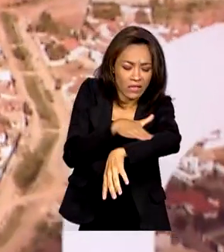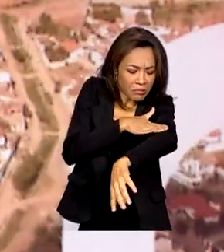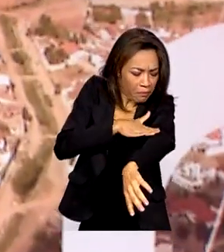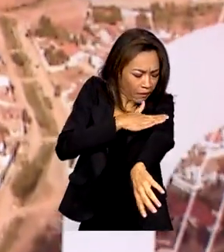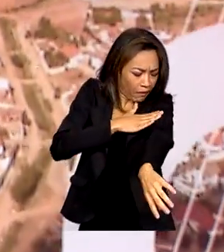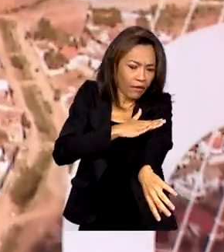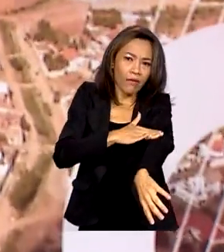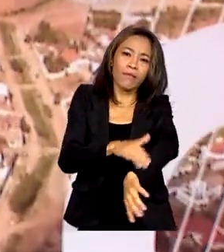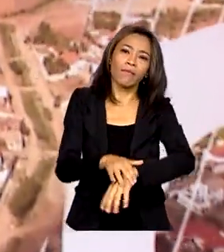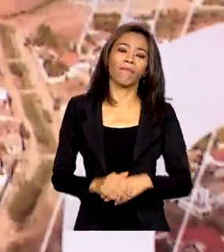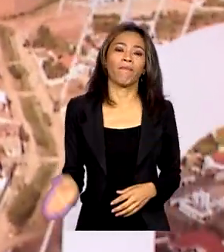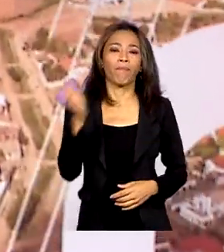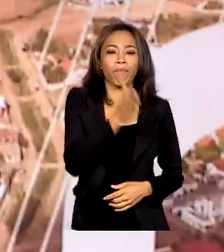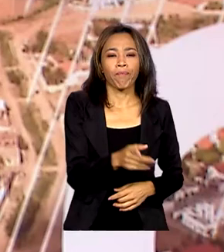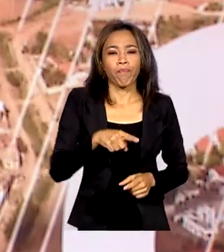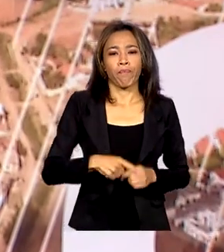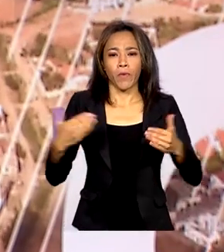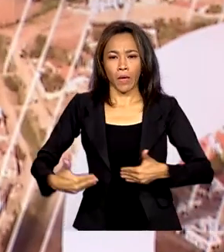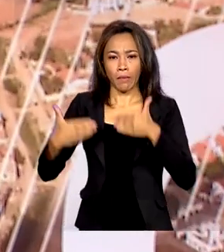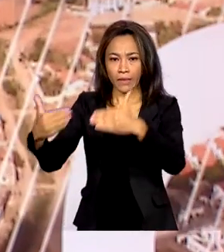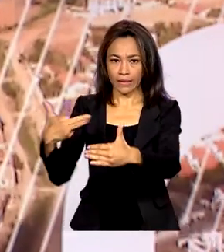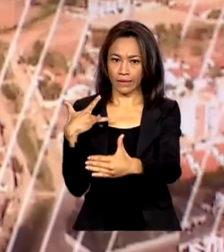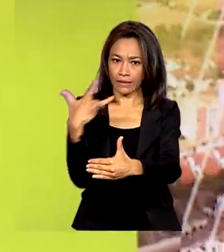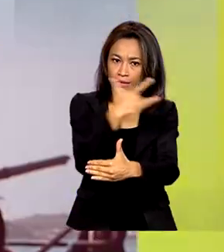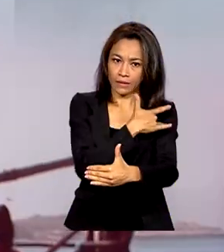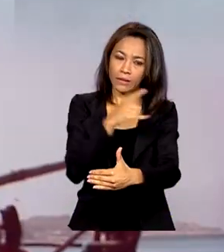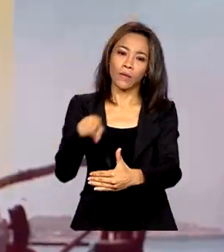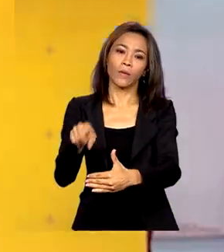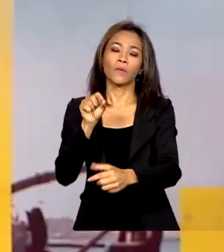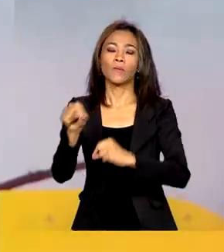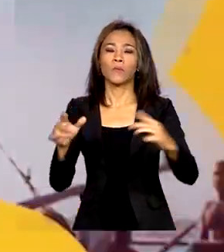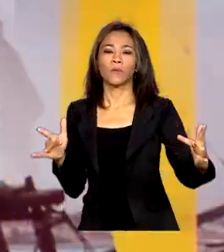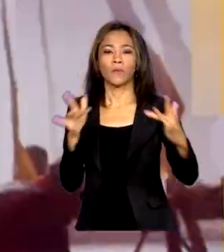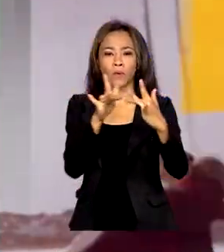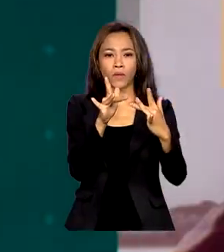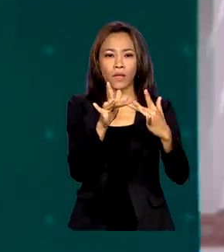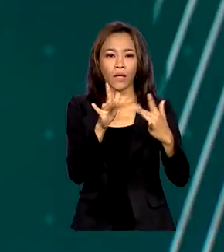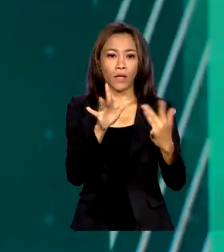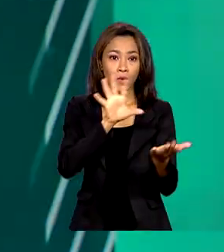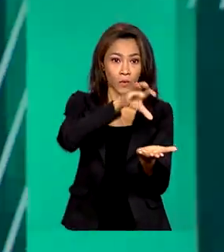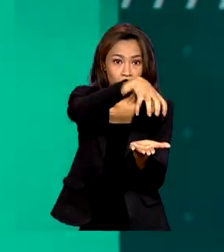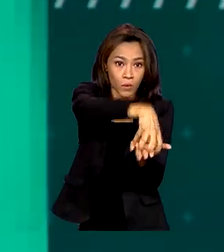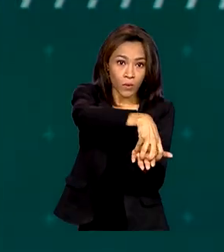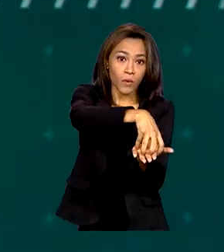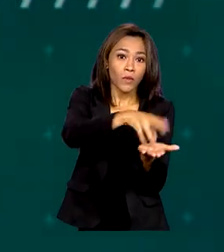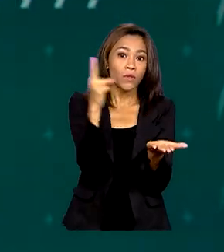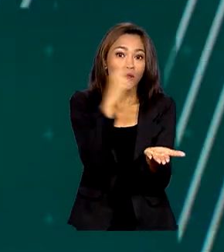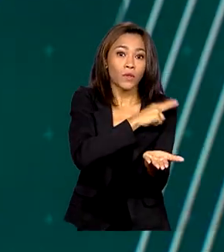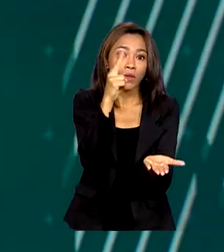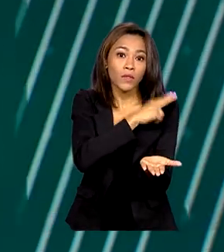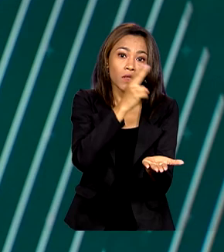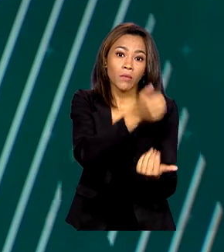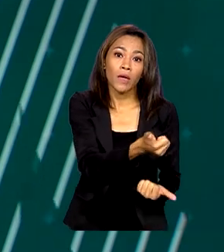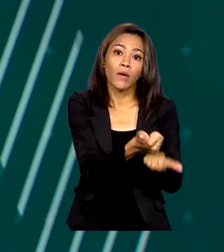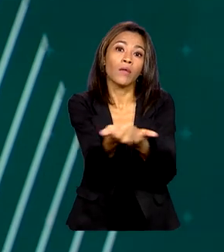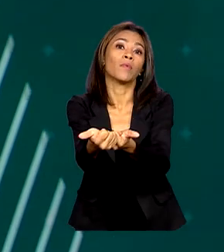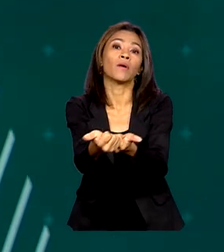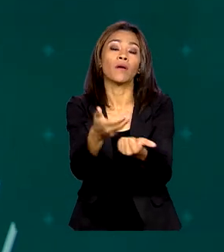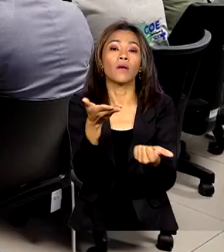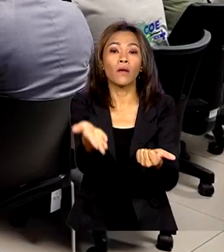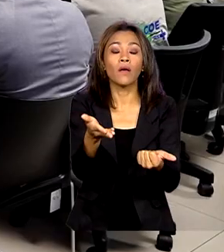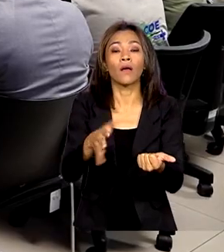Ministério da Saúde ativou o Centro de Operações de Emergência para acompanhar e reforçar as ações no território